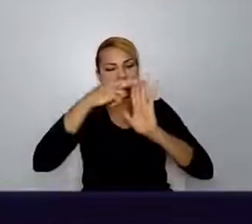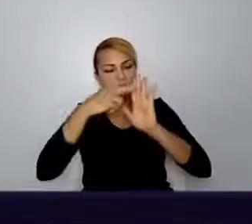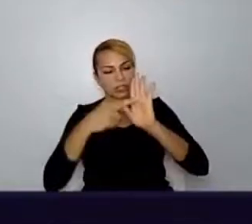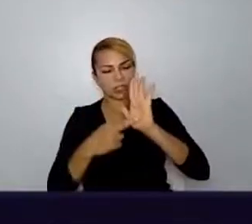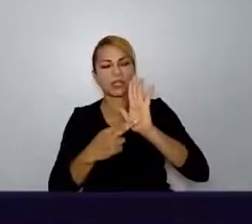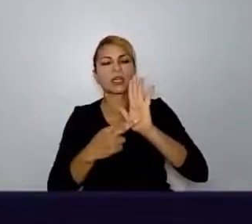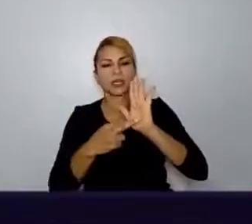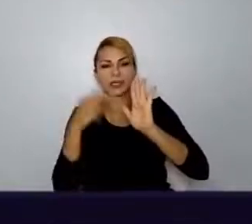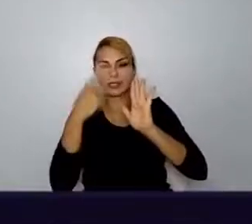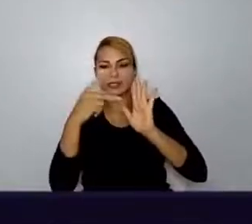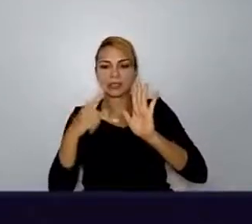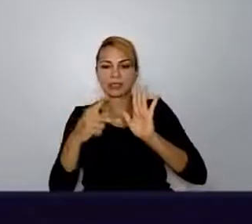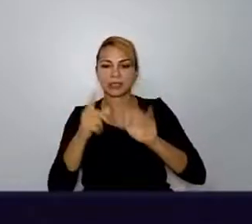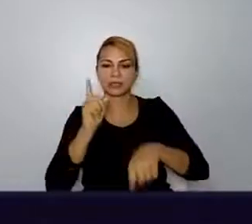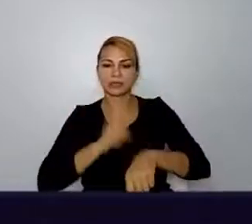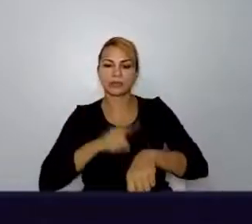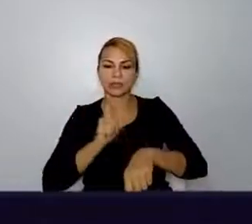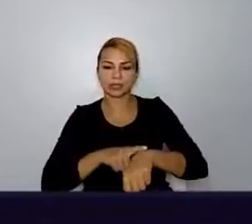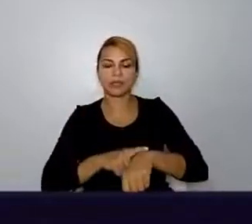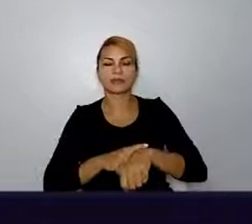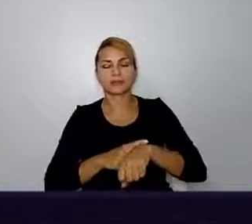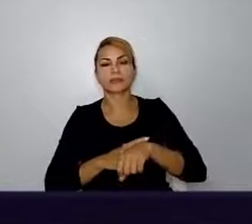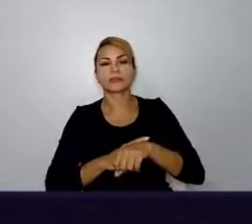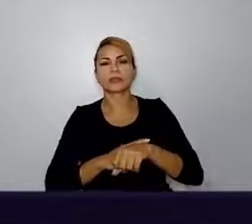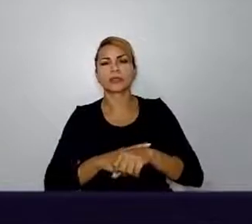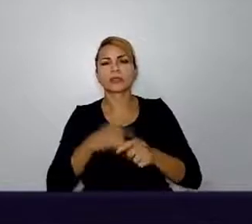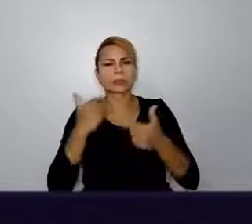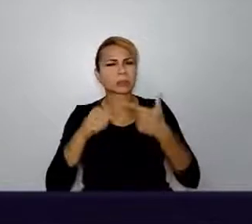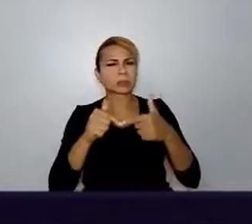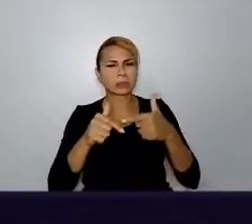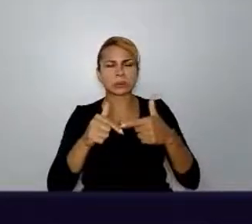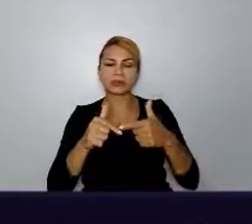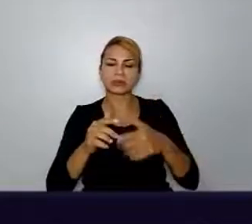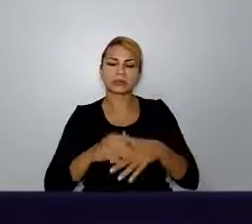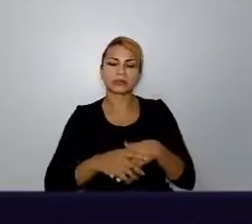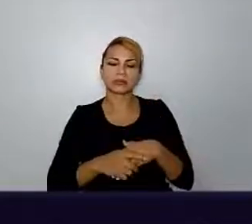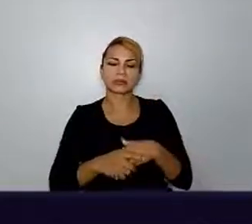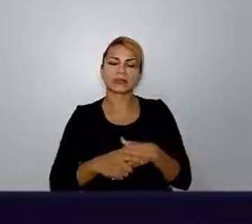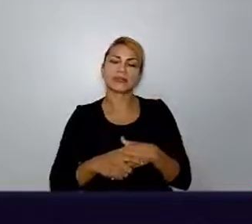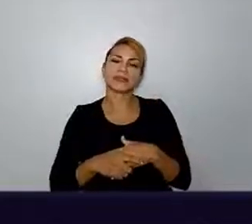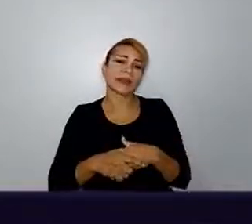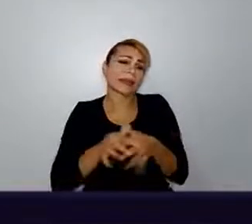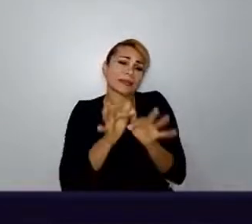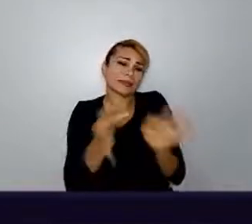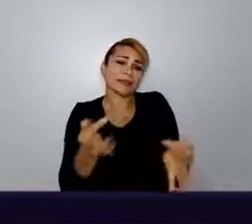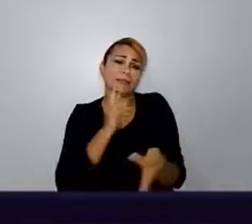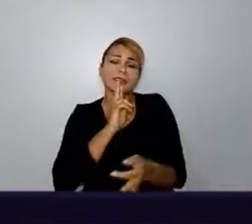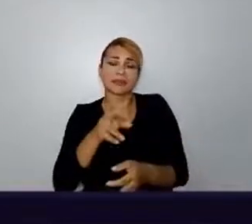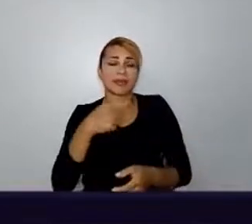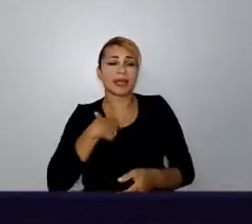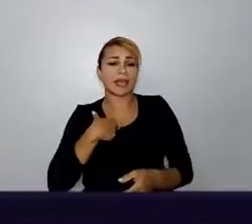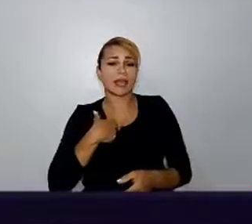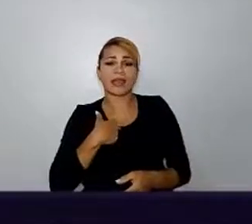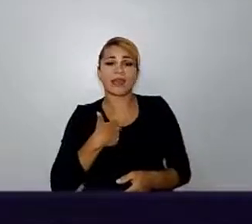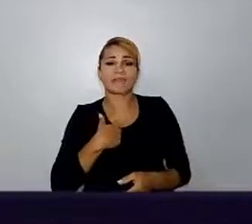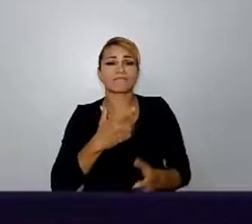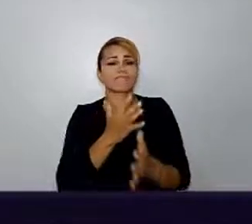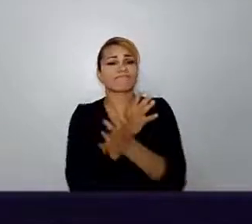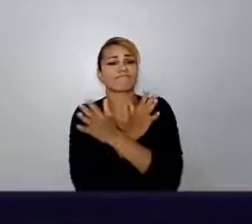bastante, essa pergunta é bastante simples, tipo, eu estou desempregada, gente. No ano passado, eu